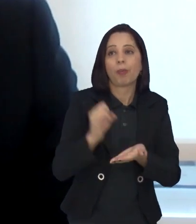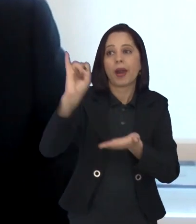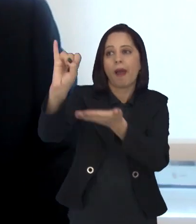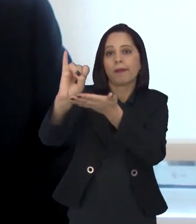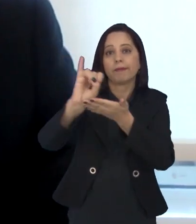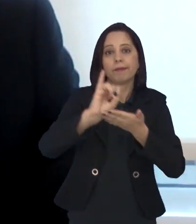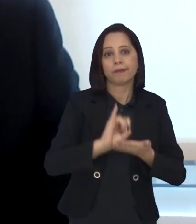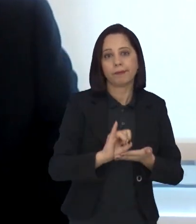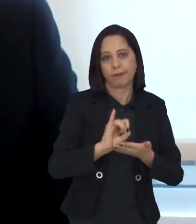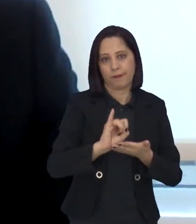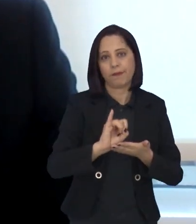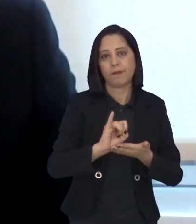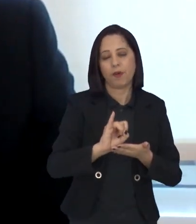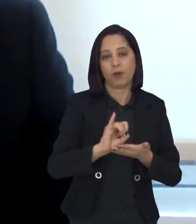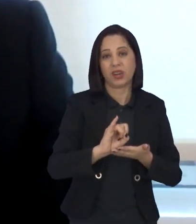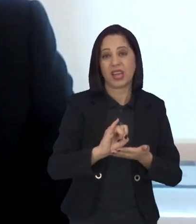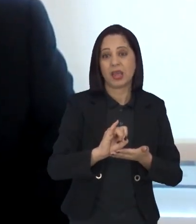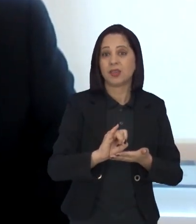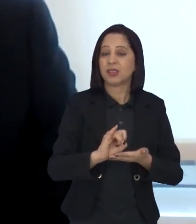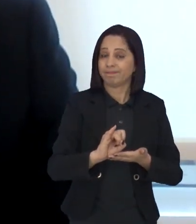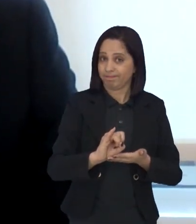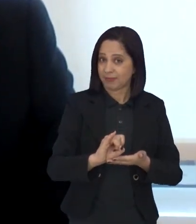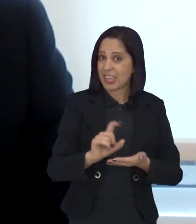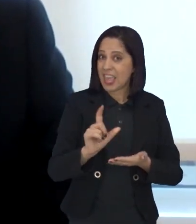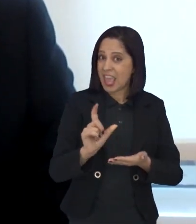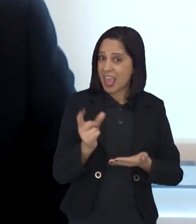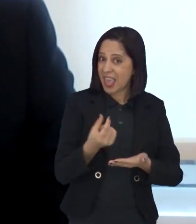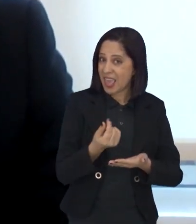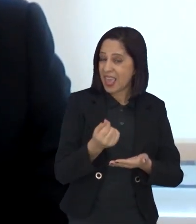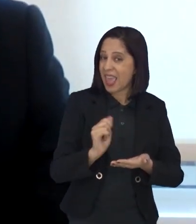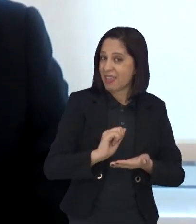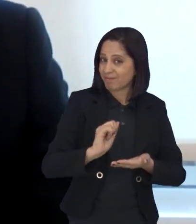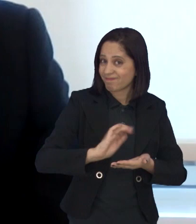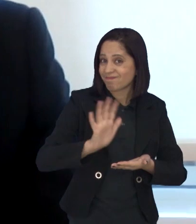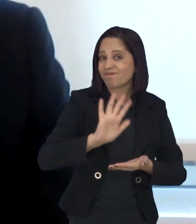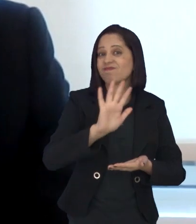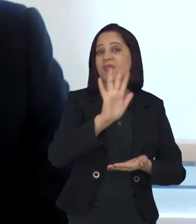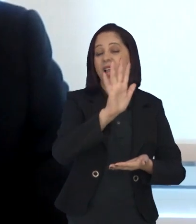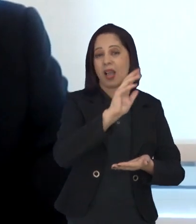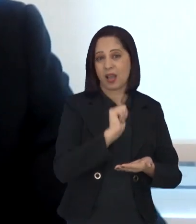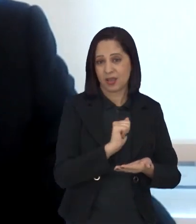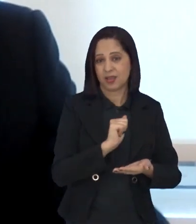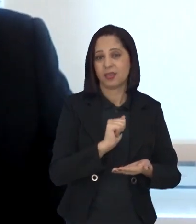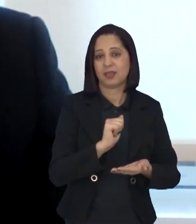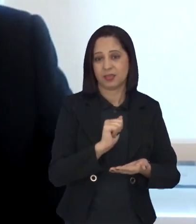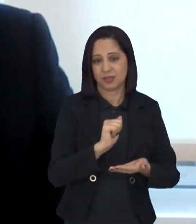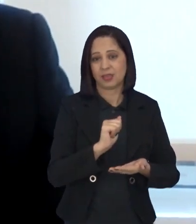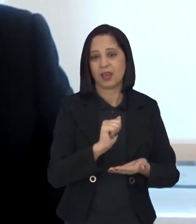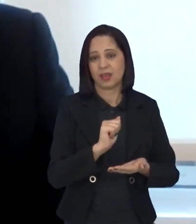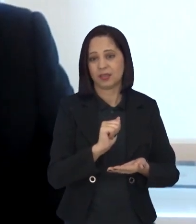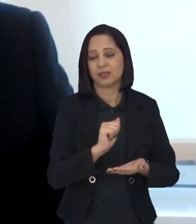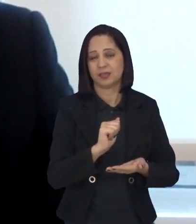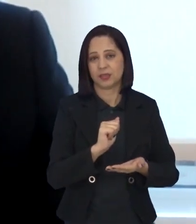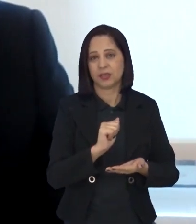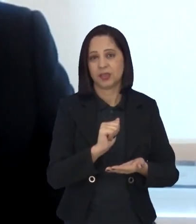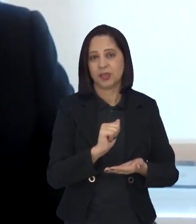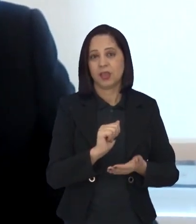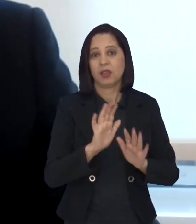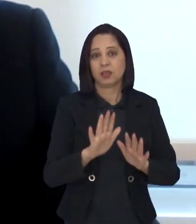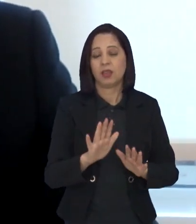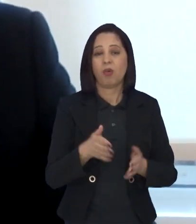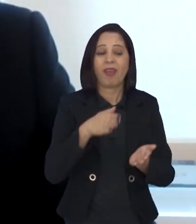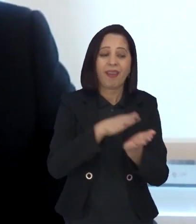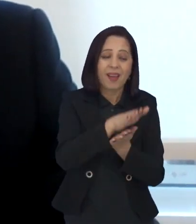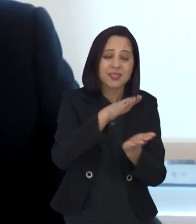E esse tipo de demanda acaba onerando um recurso que já é escasso para a saúde pública.